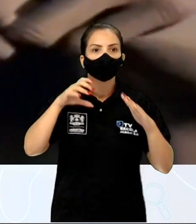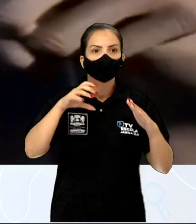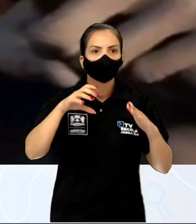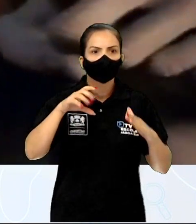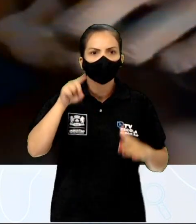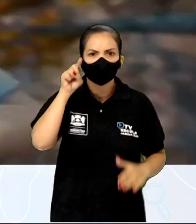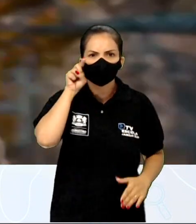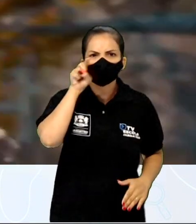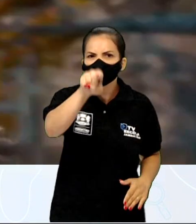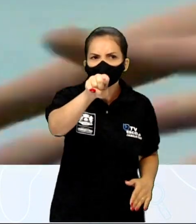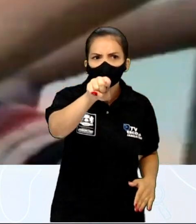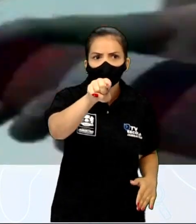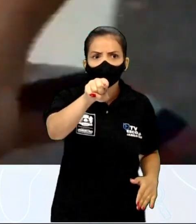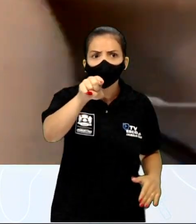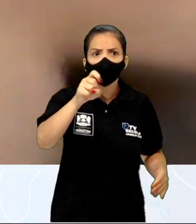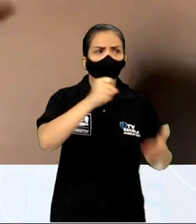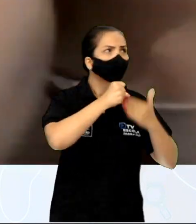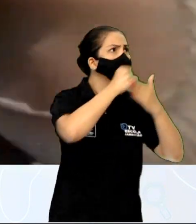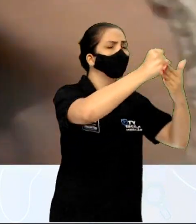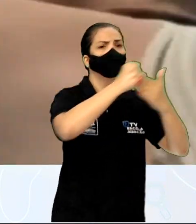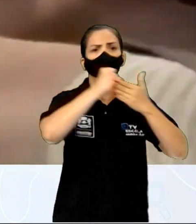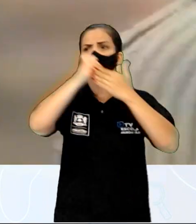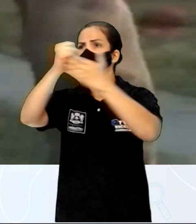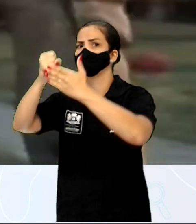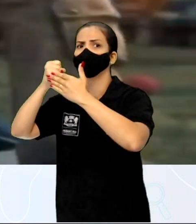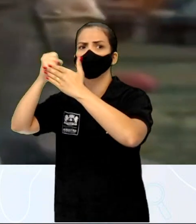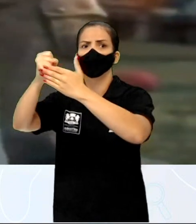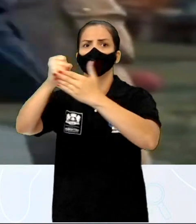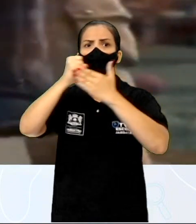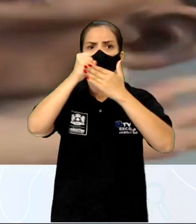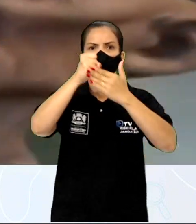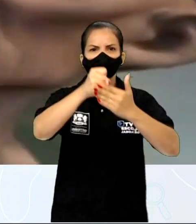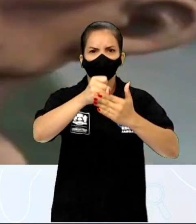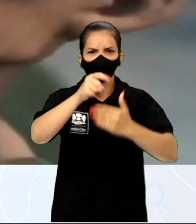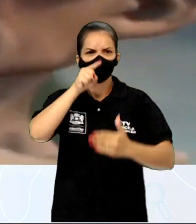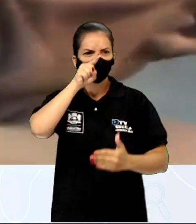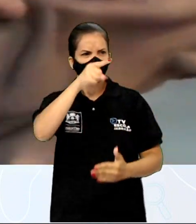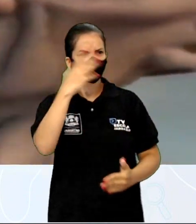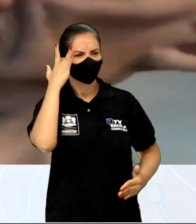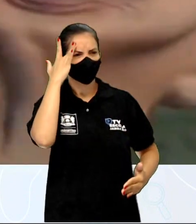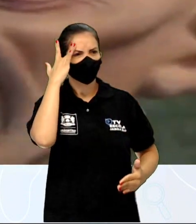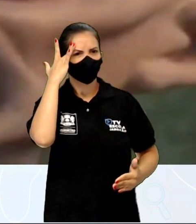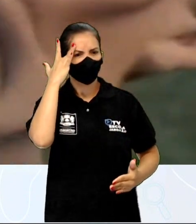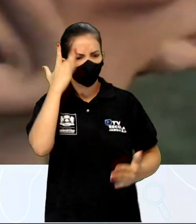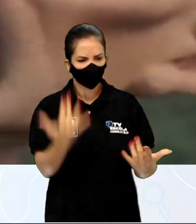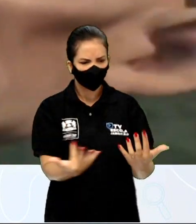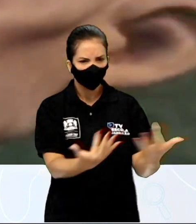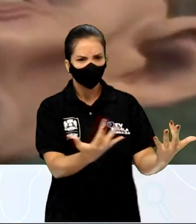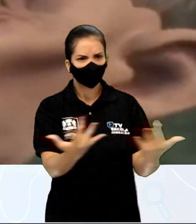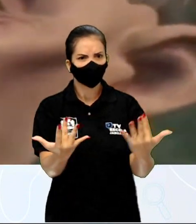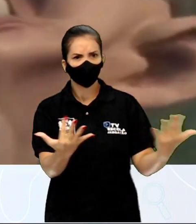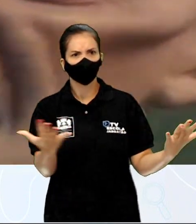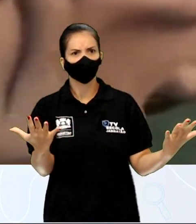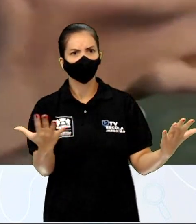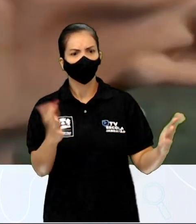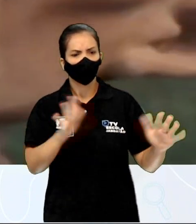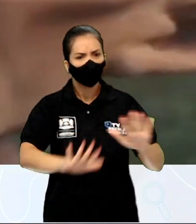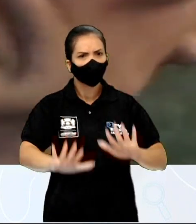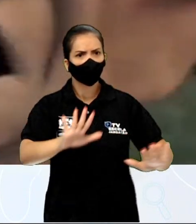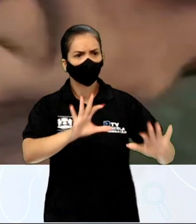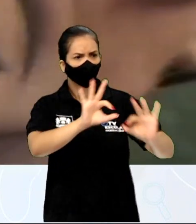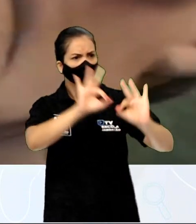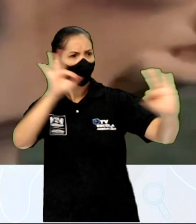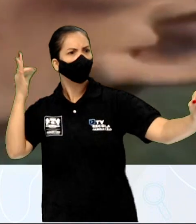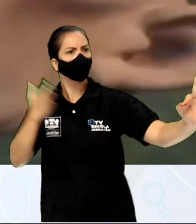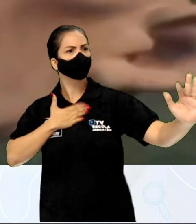Você! Ah, que podem detonar o meu gramado, porque você não fica longe